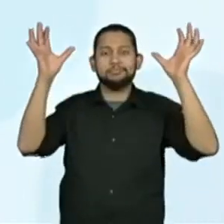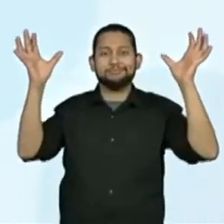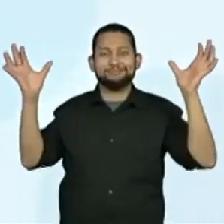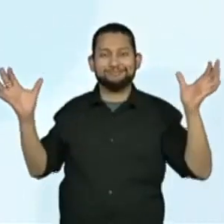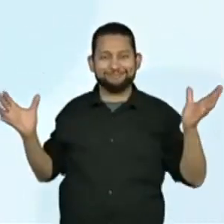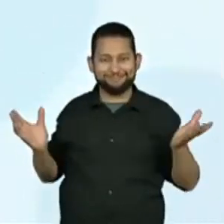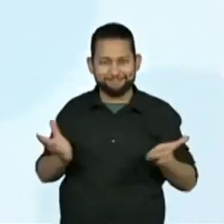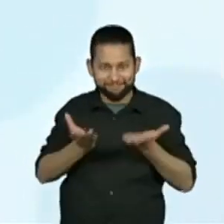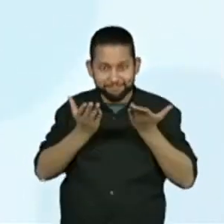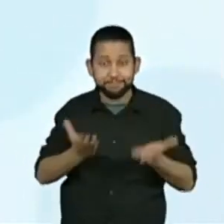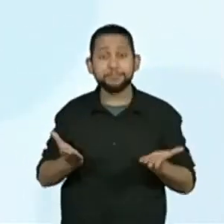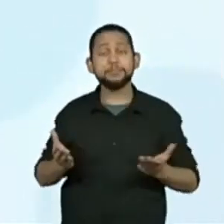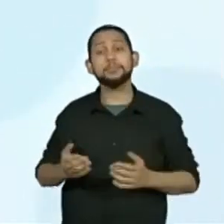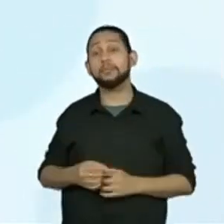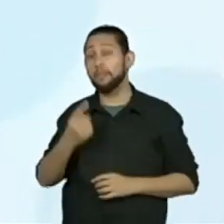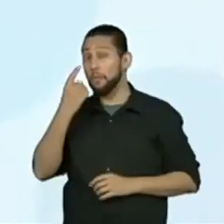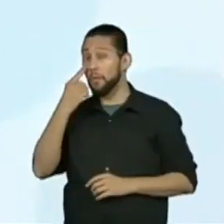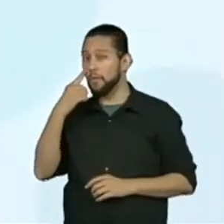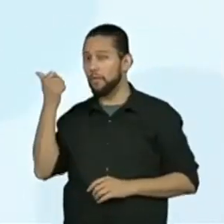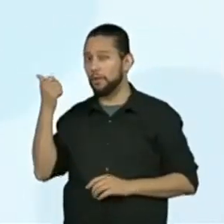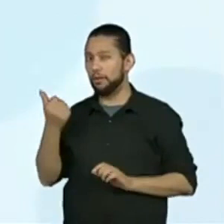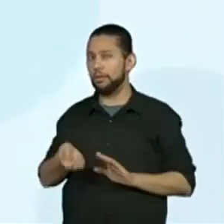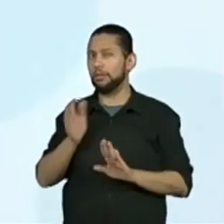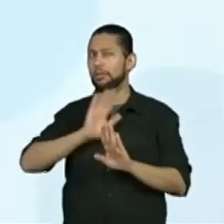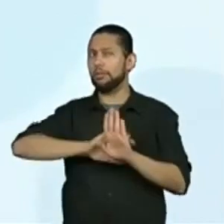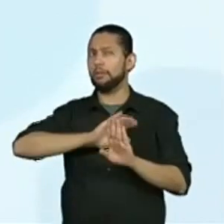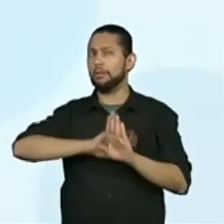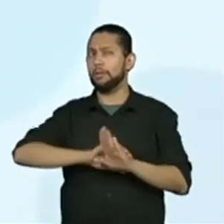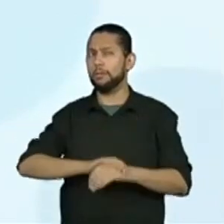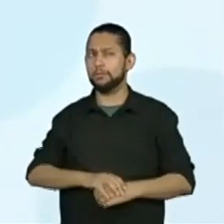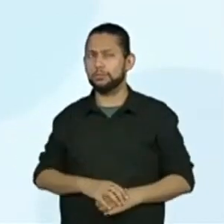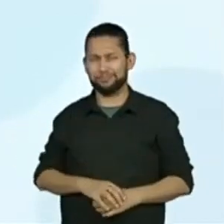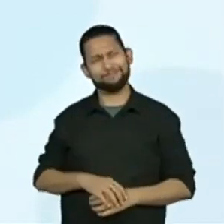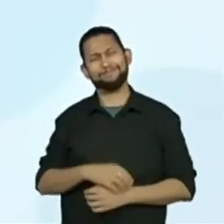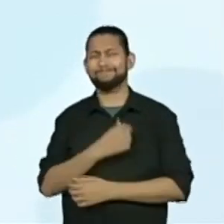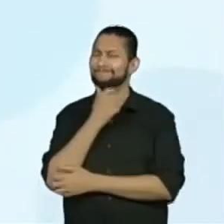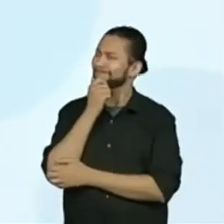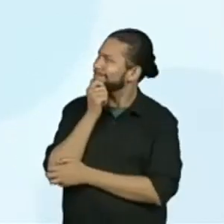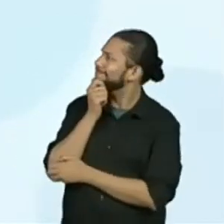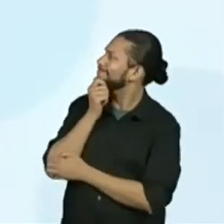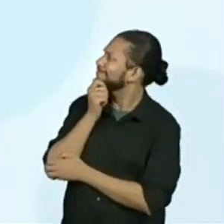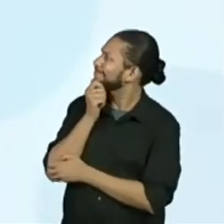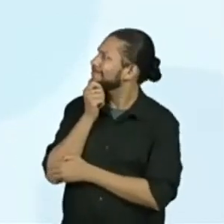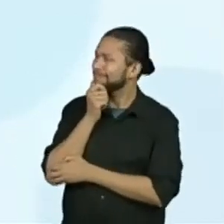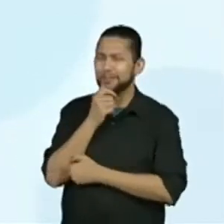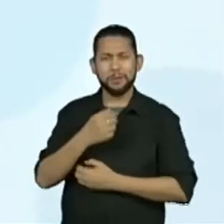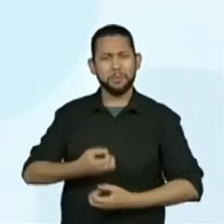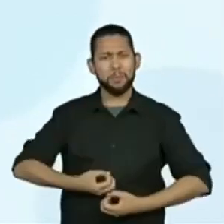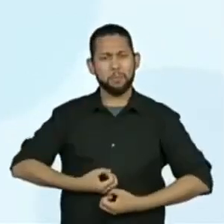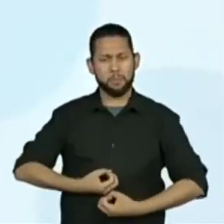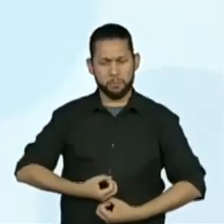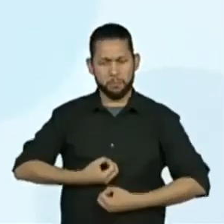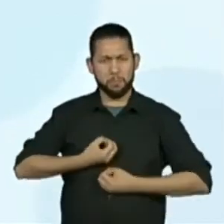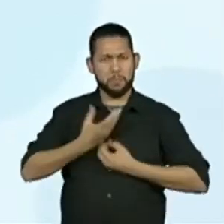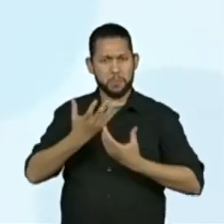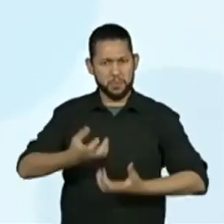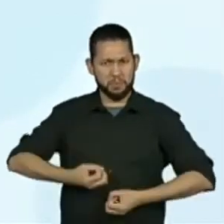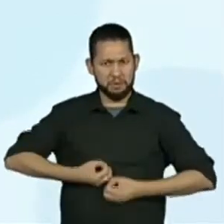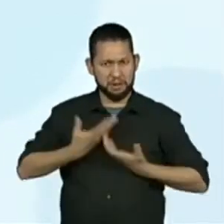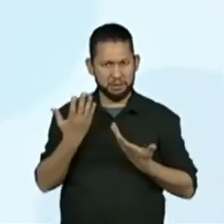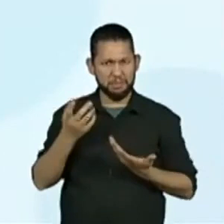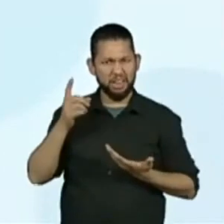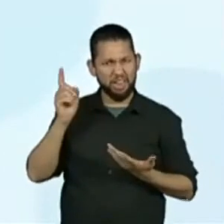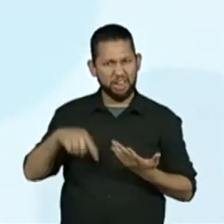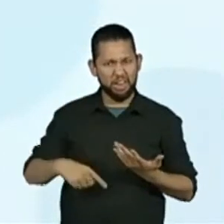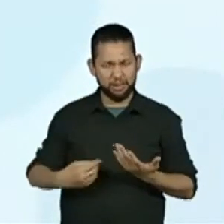informações implícitas quando nós falamos, definimos um poema da forma com que eu coloquei